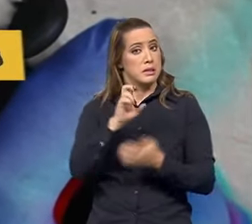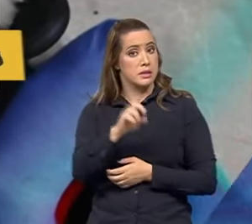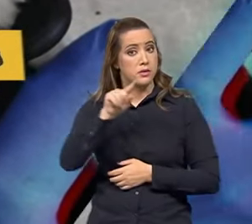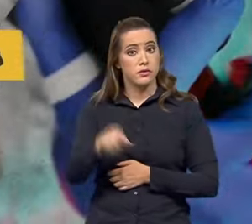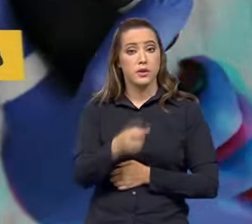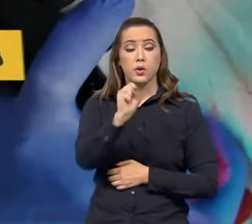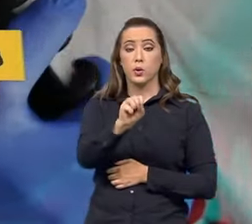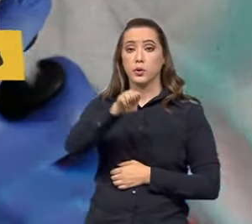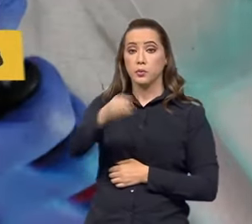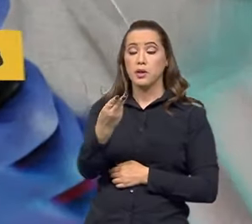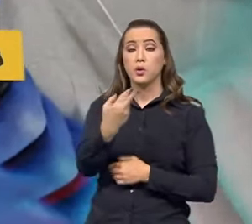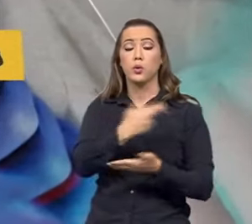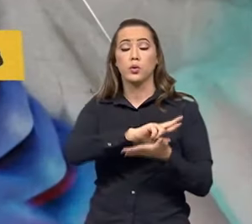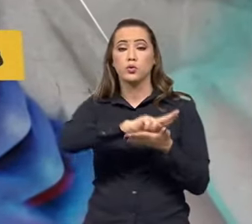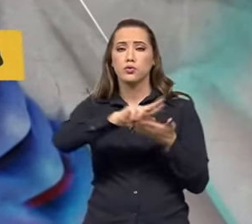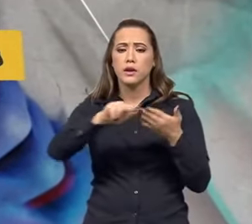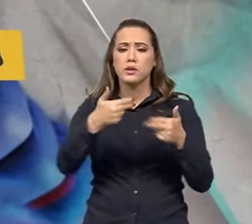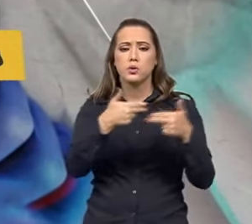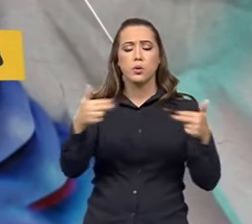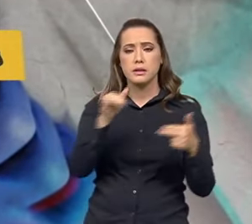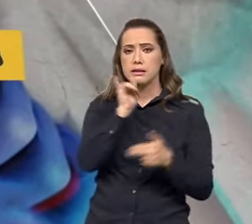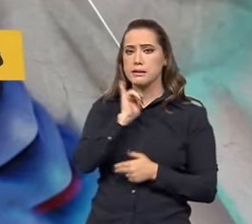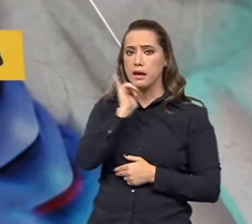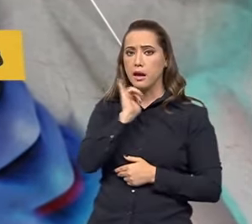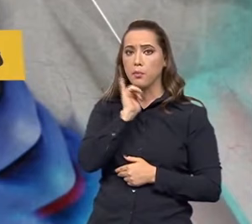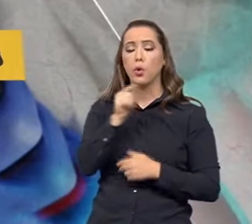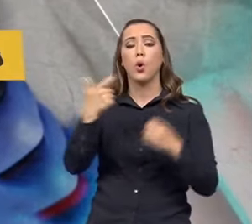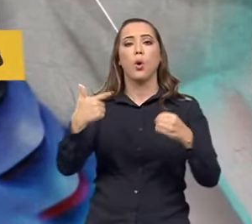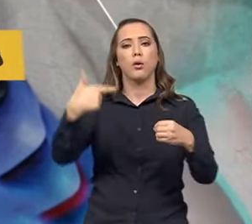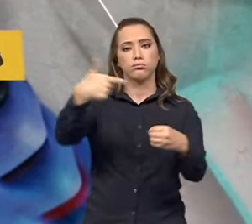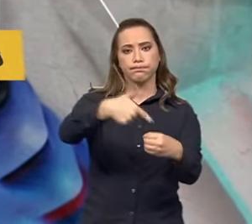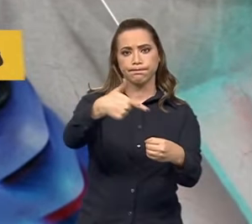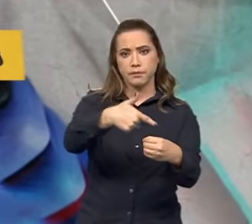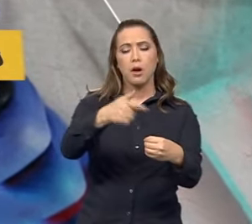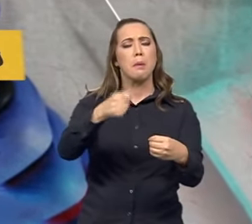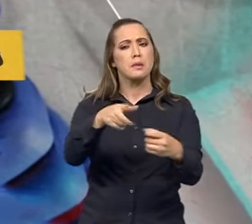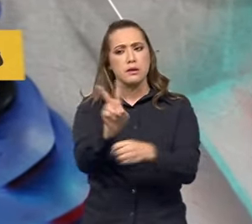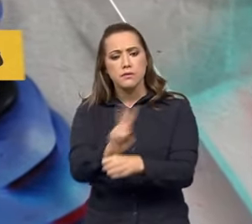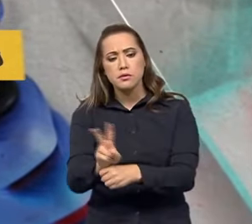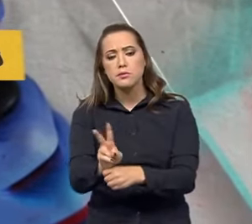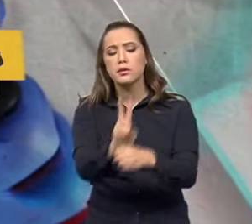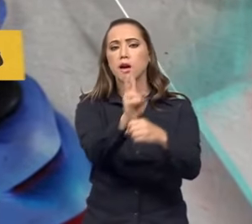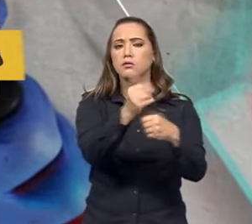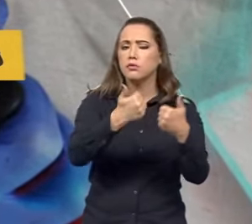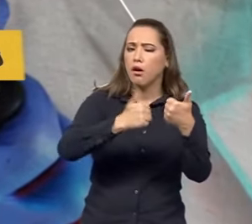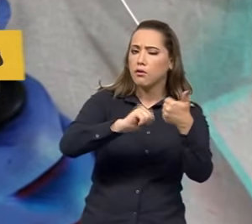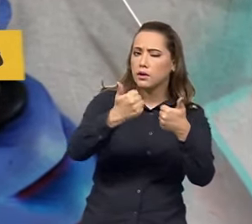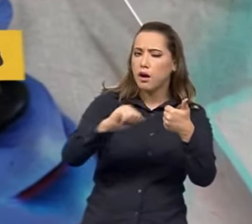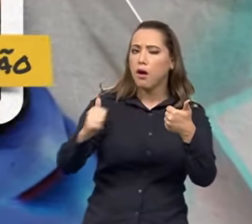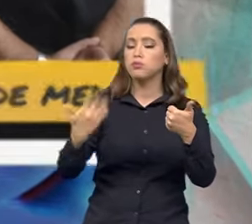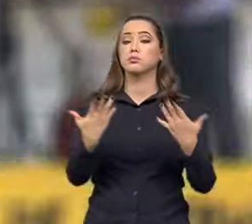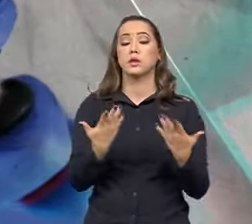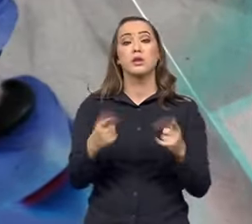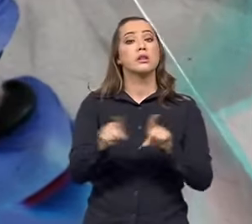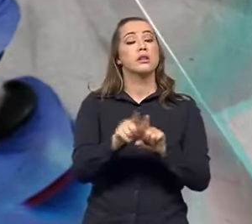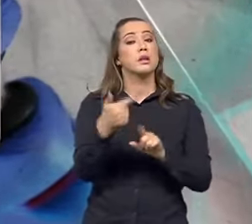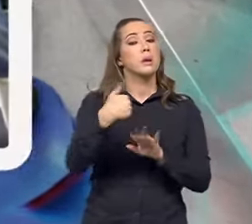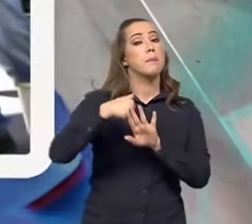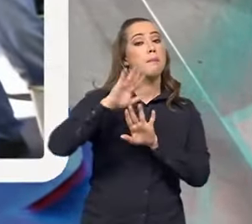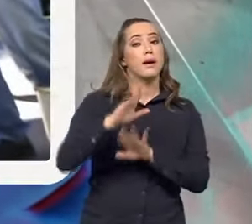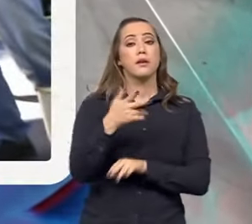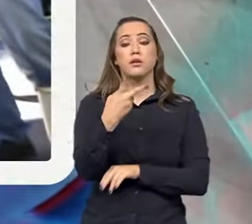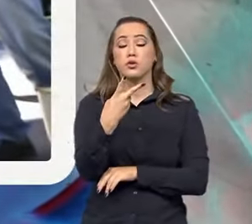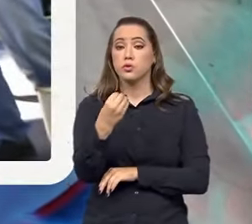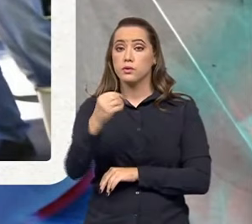de instrumentos de medição verificados, como balanças, bombas de combustíveis, termômetros, entre outros. E mais de